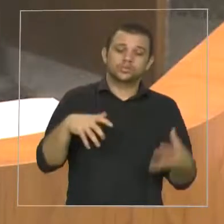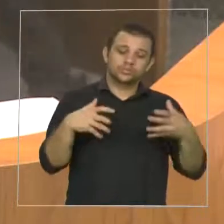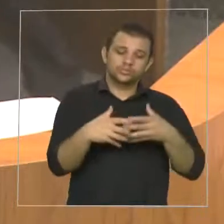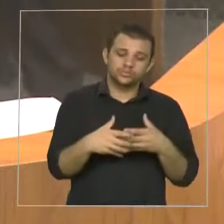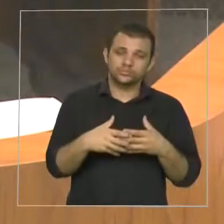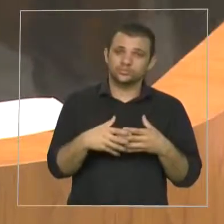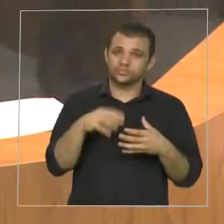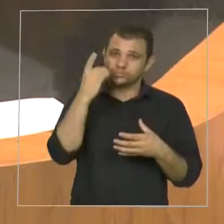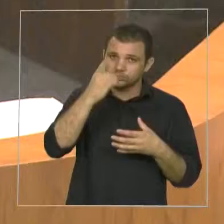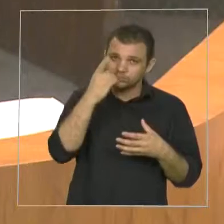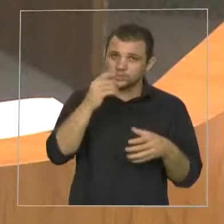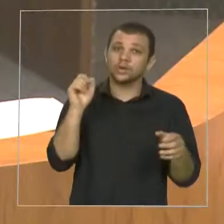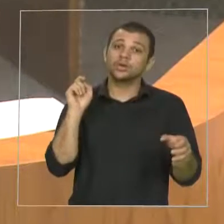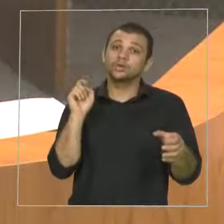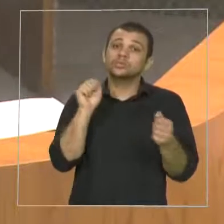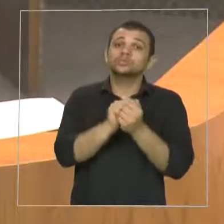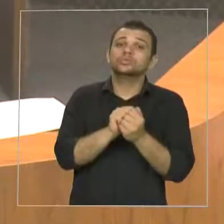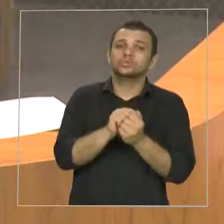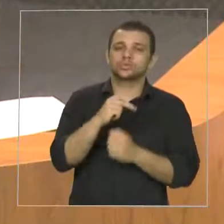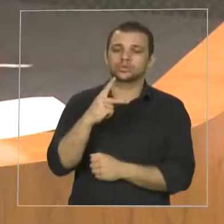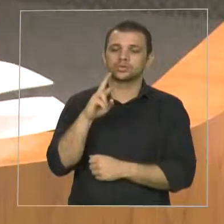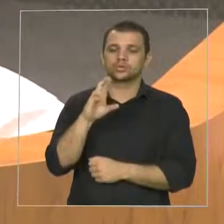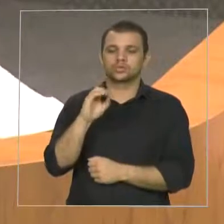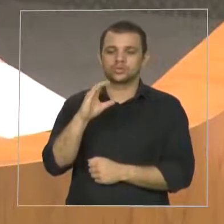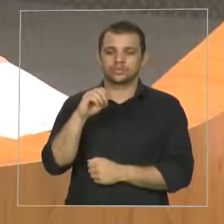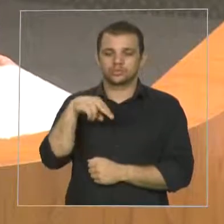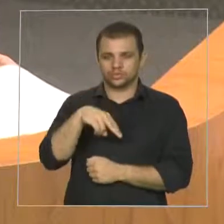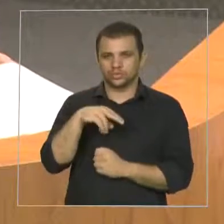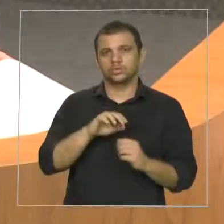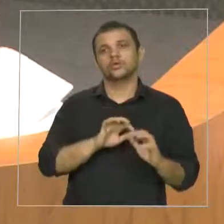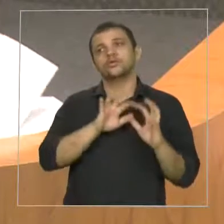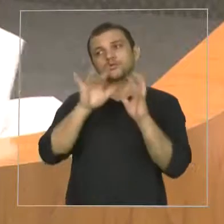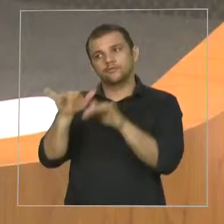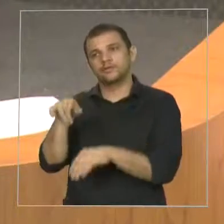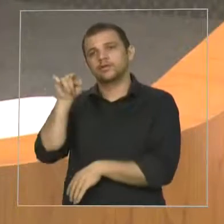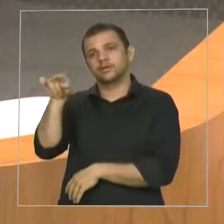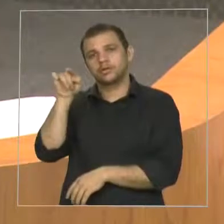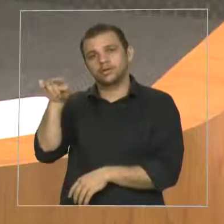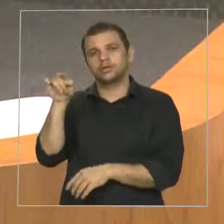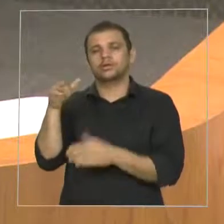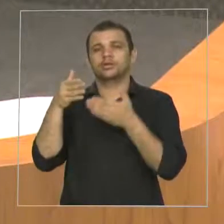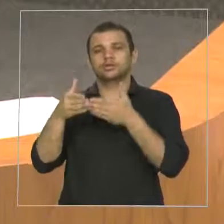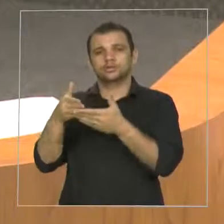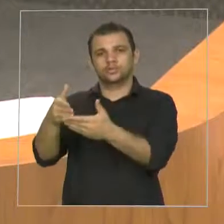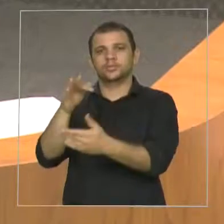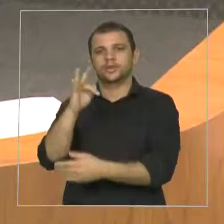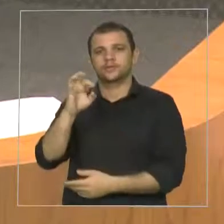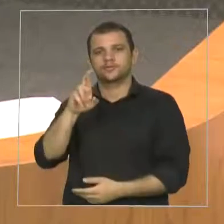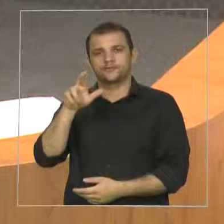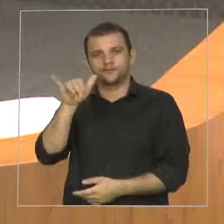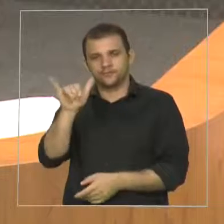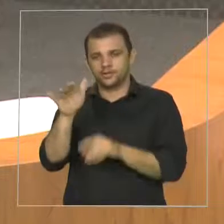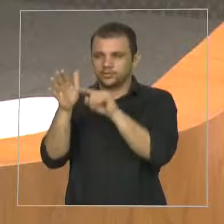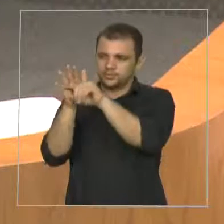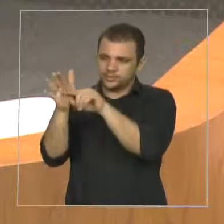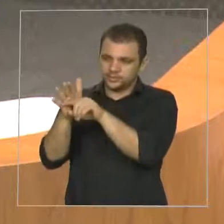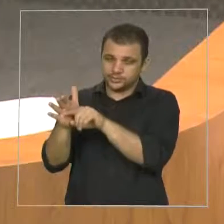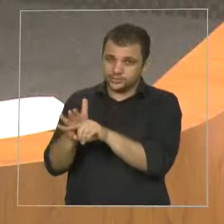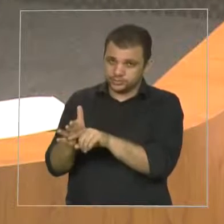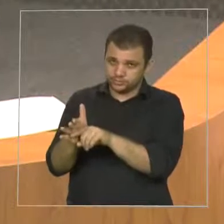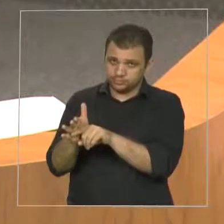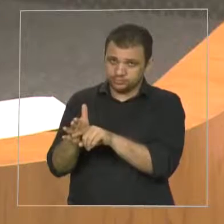do PROCON. E hoje, nós tivemos uma sessão ordinária da Comissão de Assuntos Municipais,